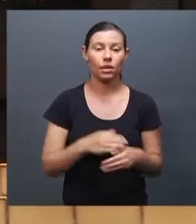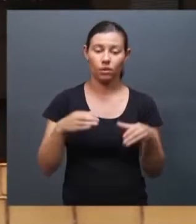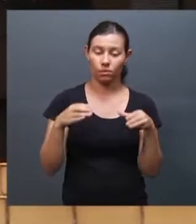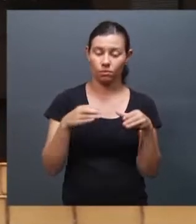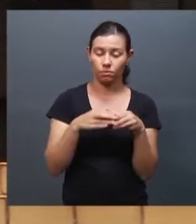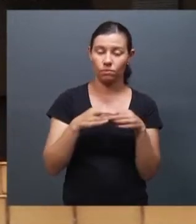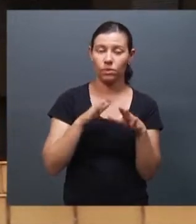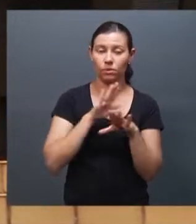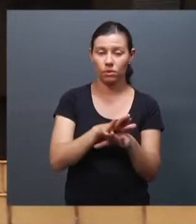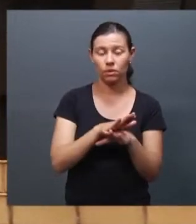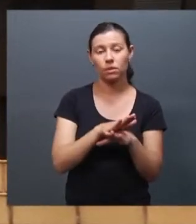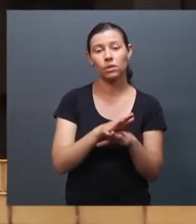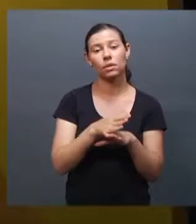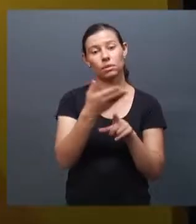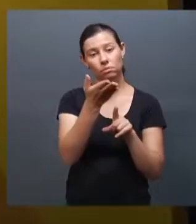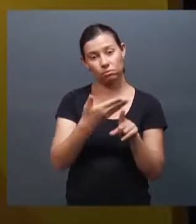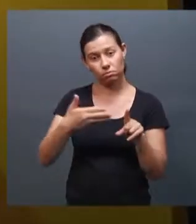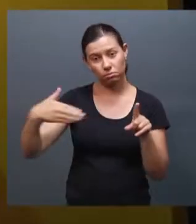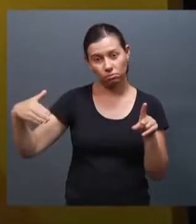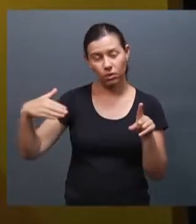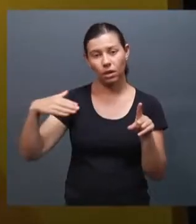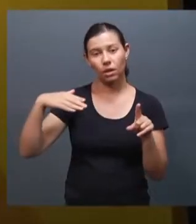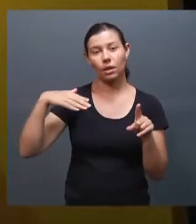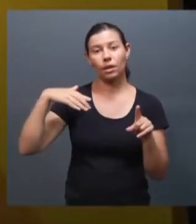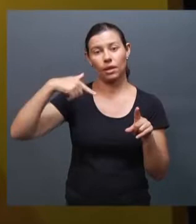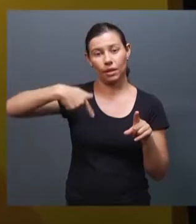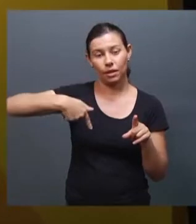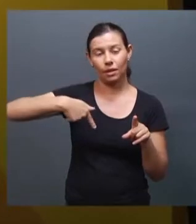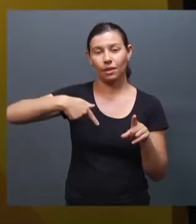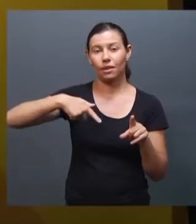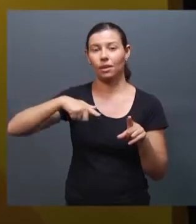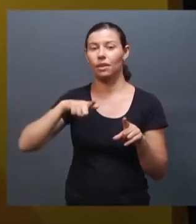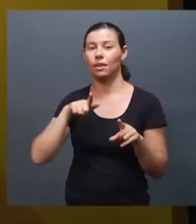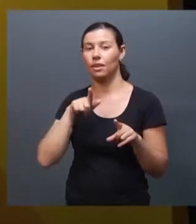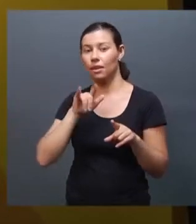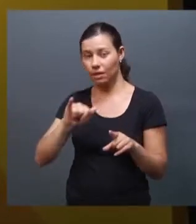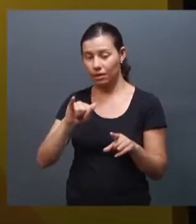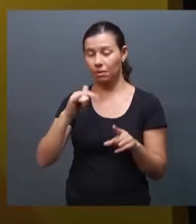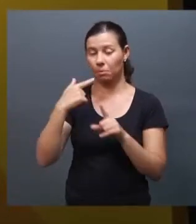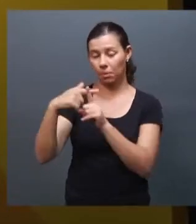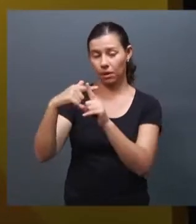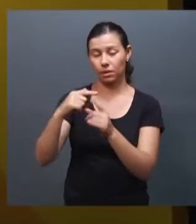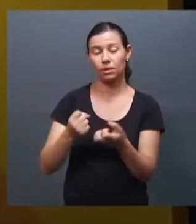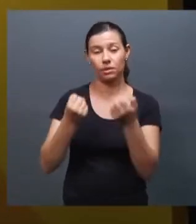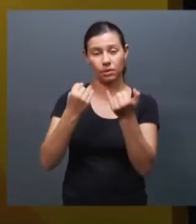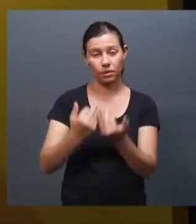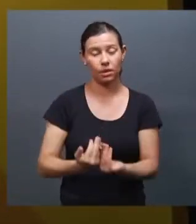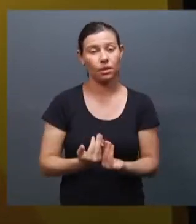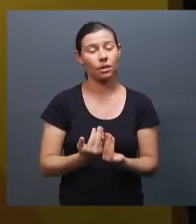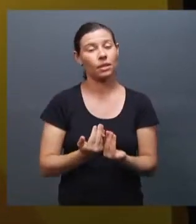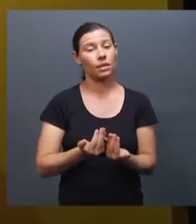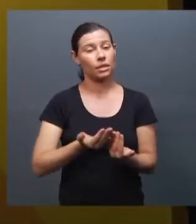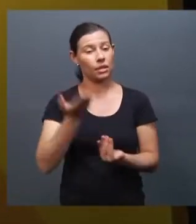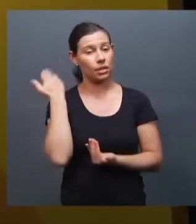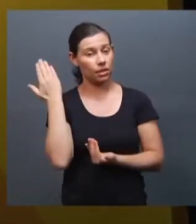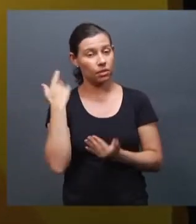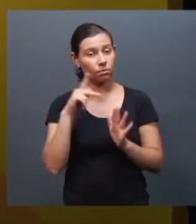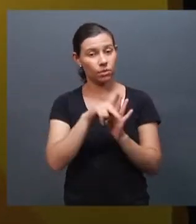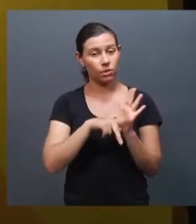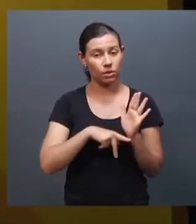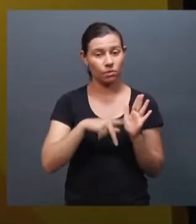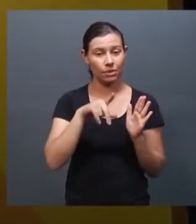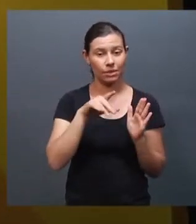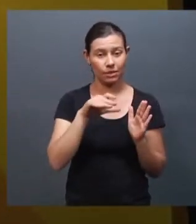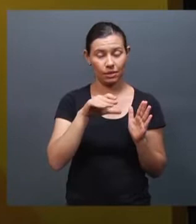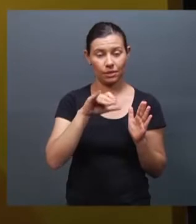LGBTQI+. A gente já tinha alguns projetos que tratavam mais das questões civis, mas a gente observou que